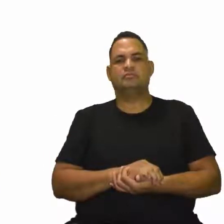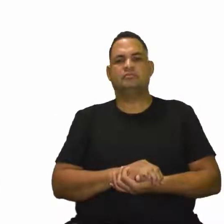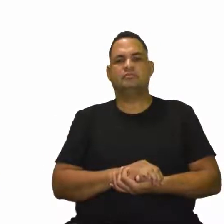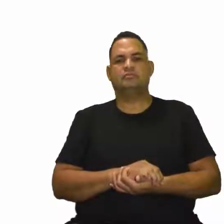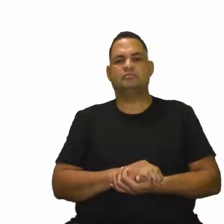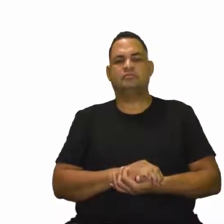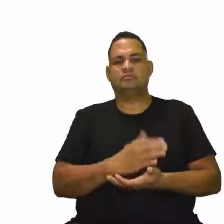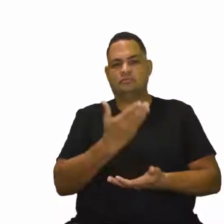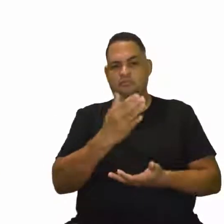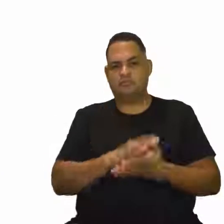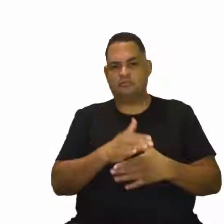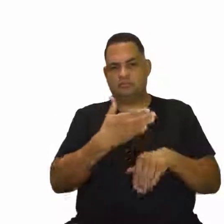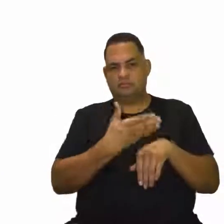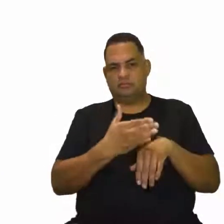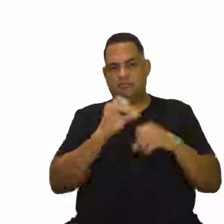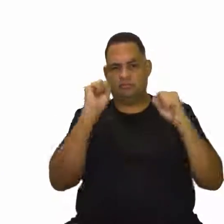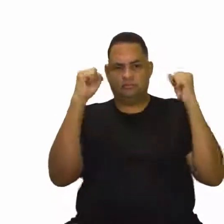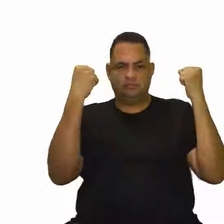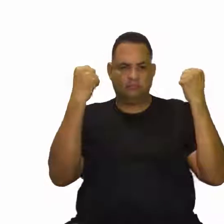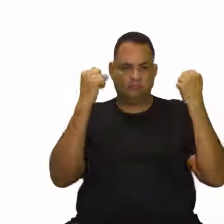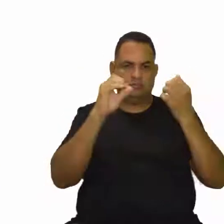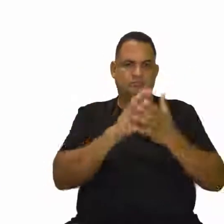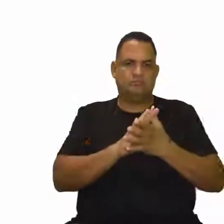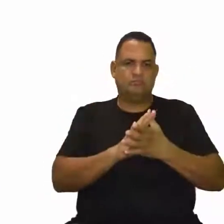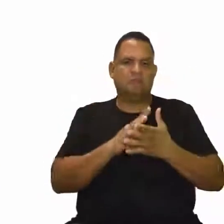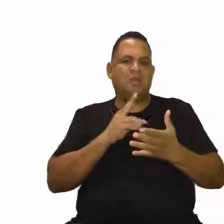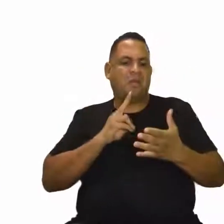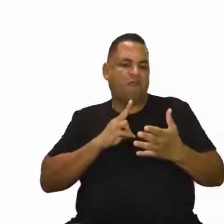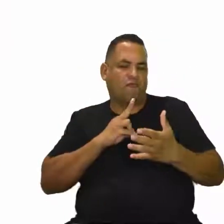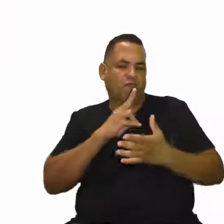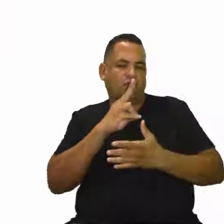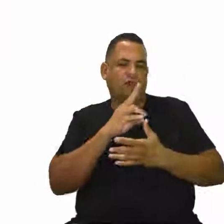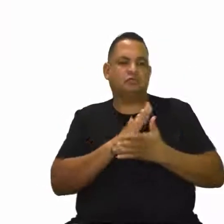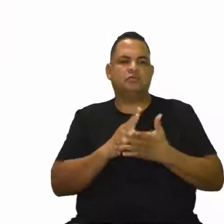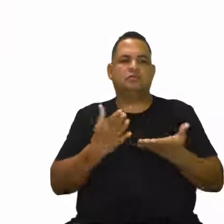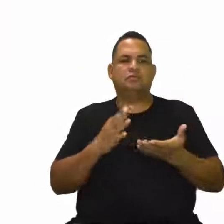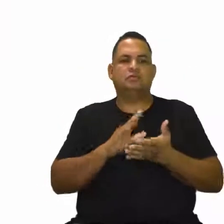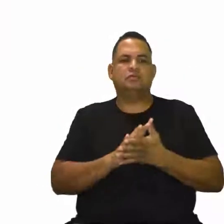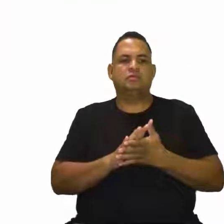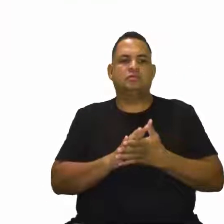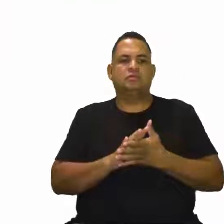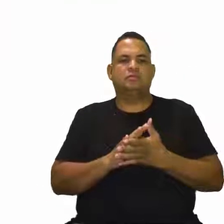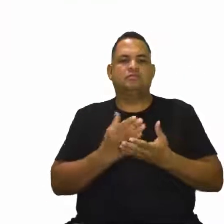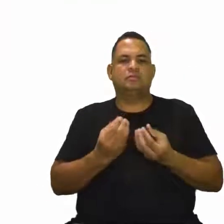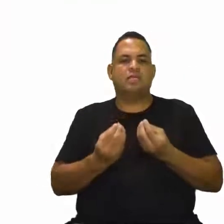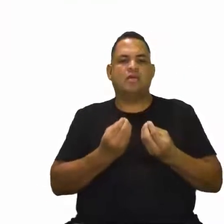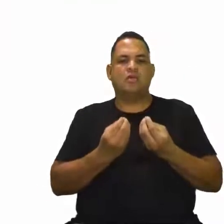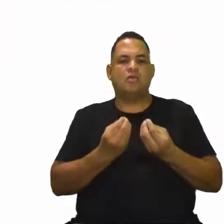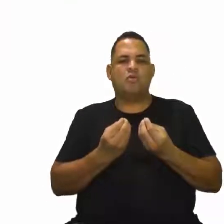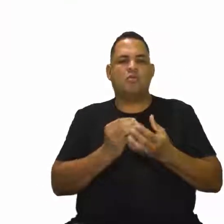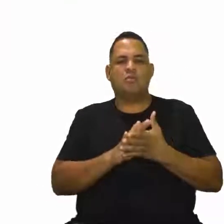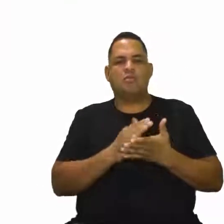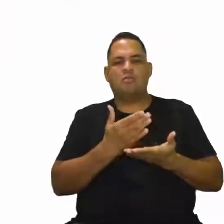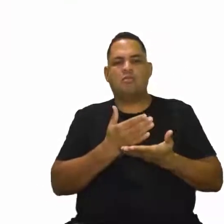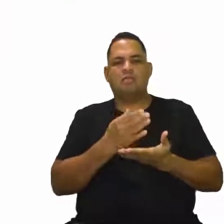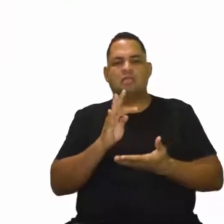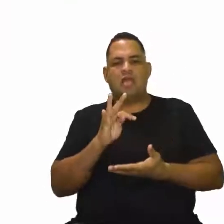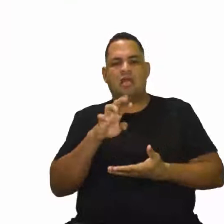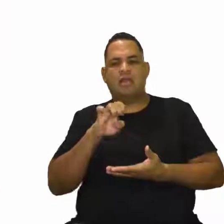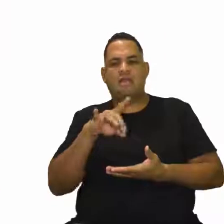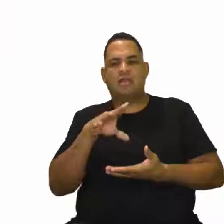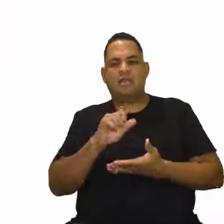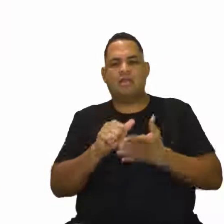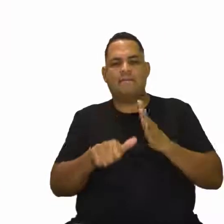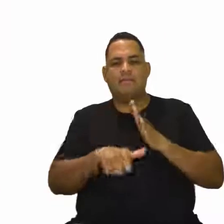esses exercícios aeróbicos e resistidos, né? Eles são aí uma forma de terapia primária. Eles